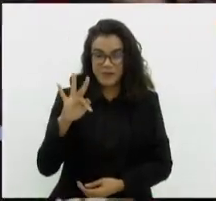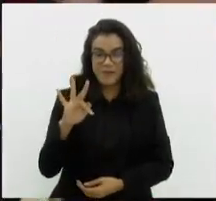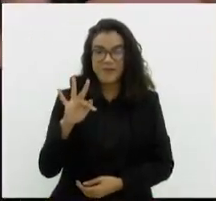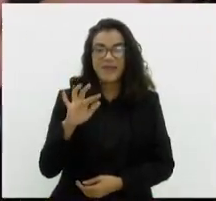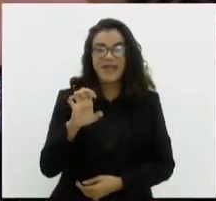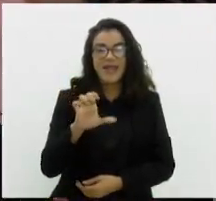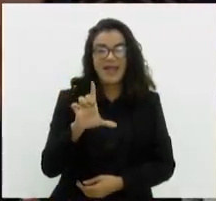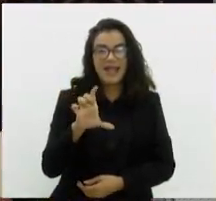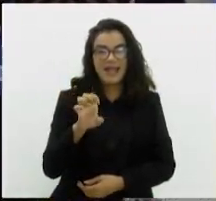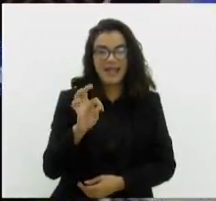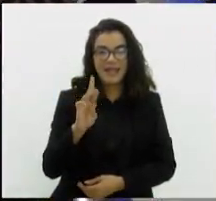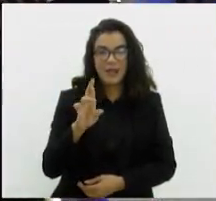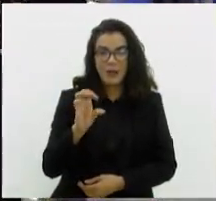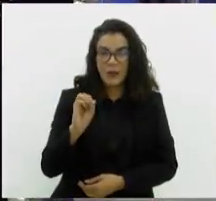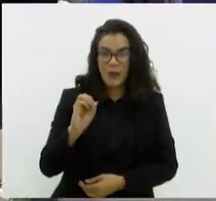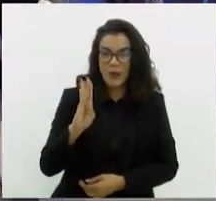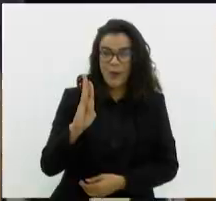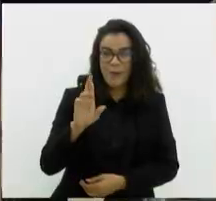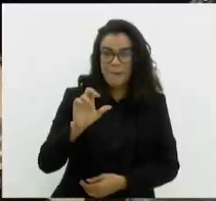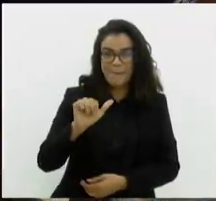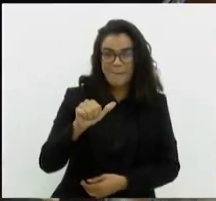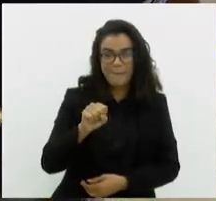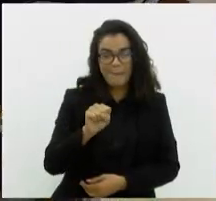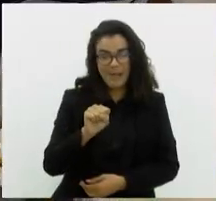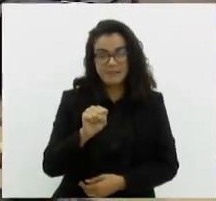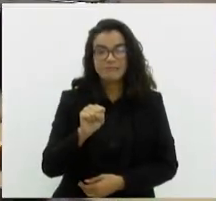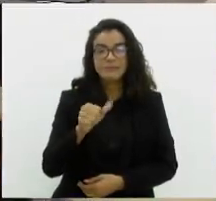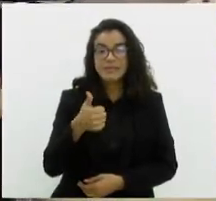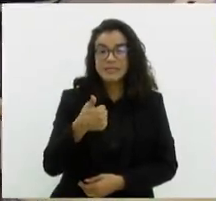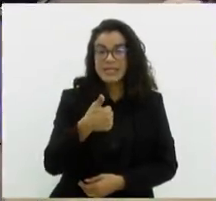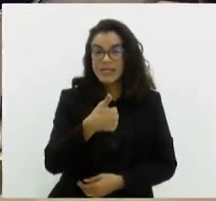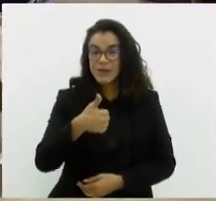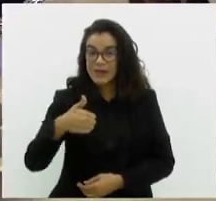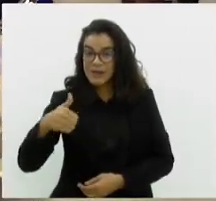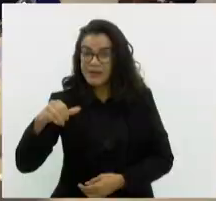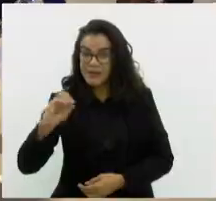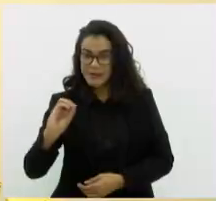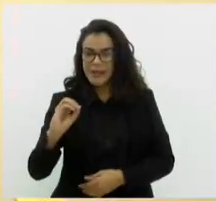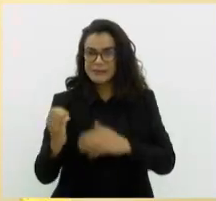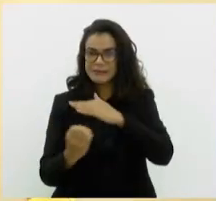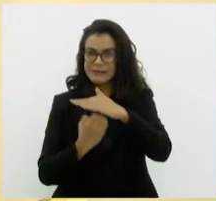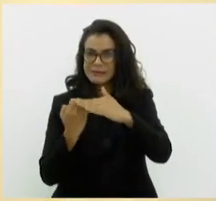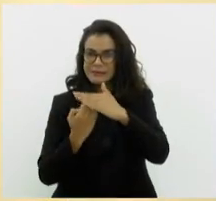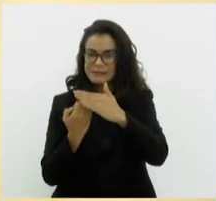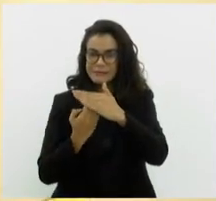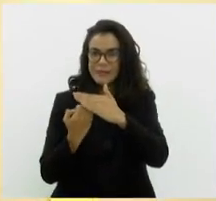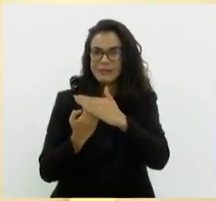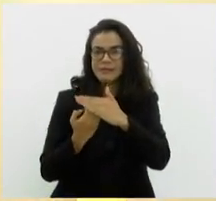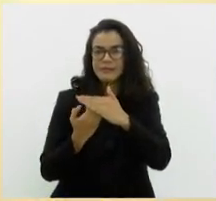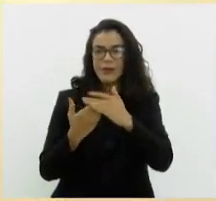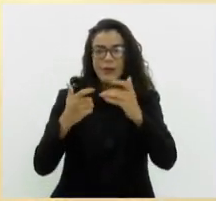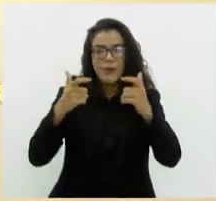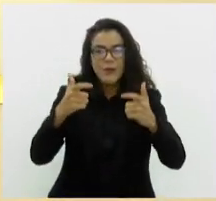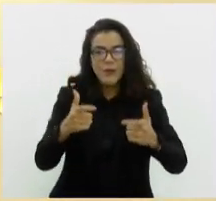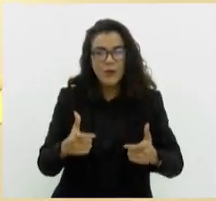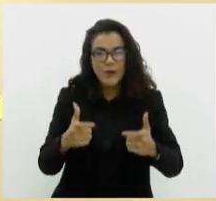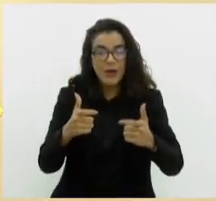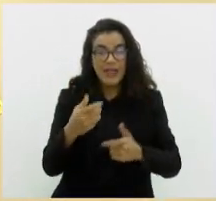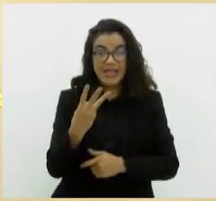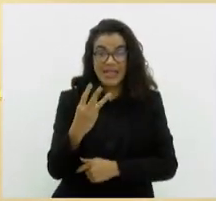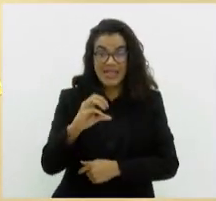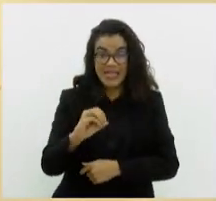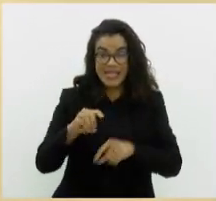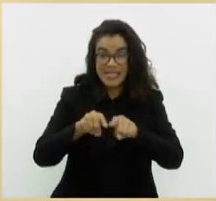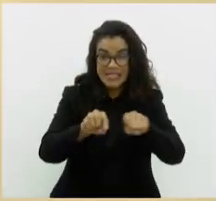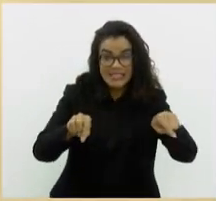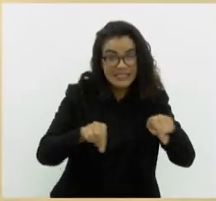e a Shell são as patrocinadoras do espaço, que já têm 110 empresas em negociação. O hub terá cerca de 30 salas e um